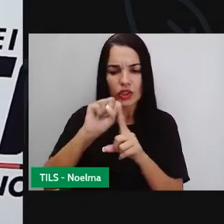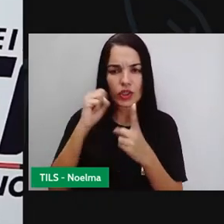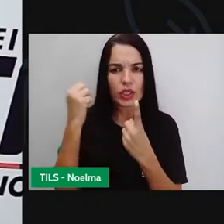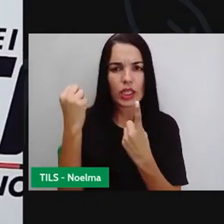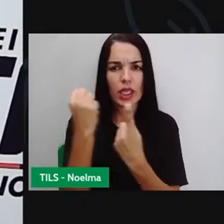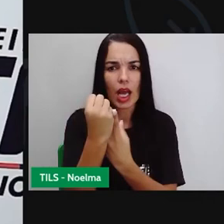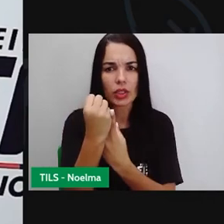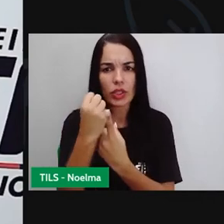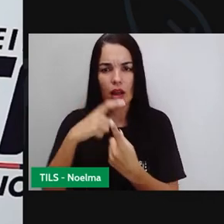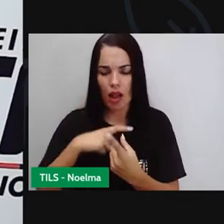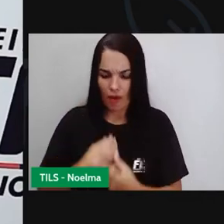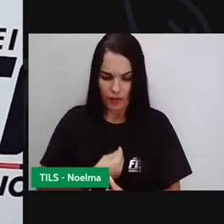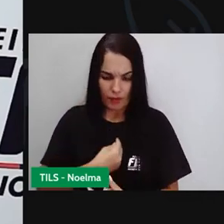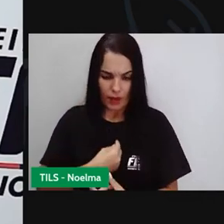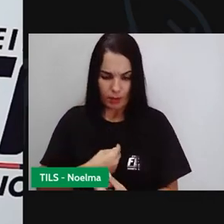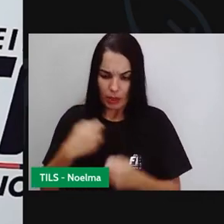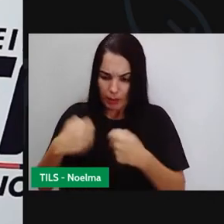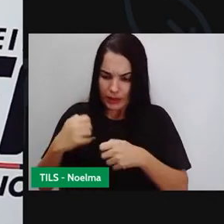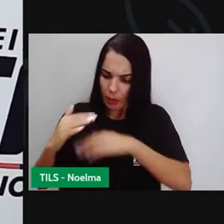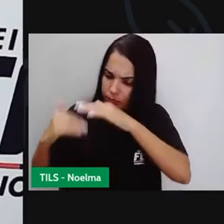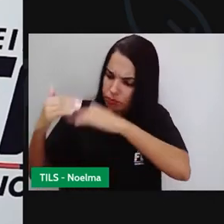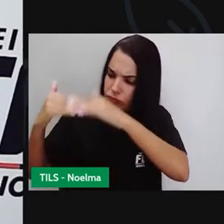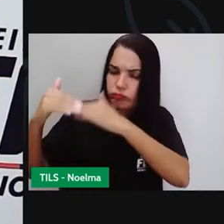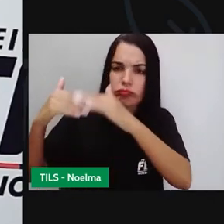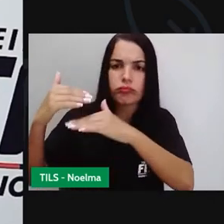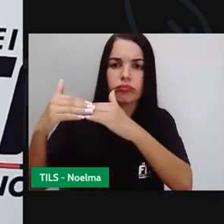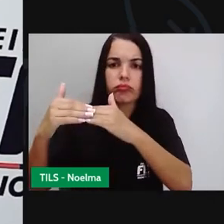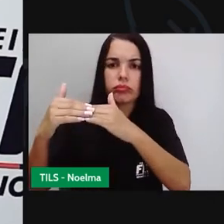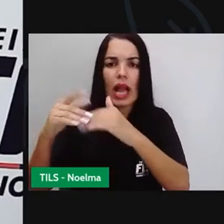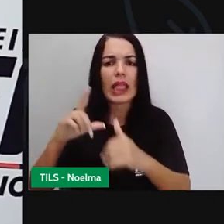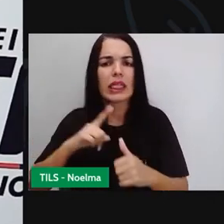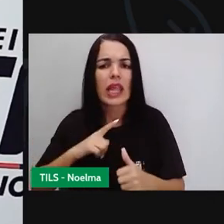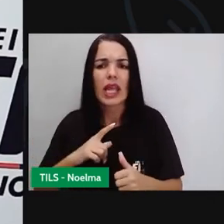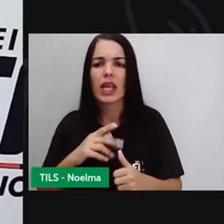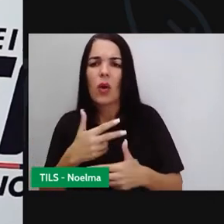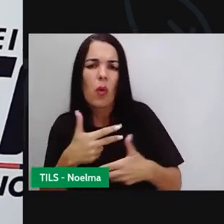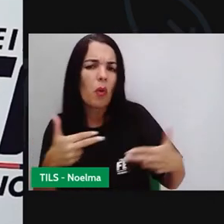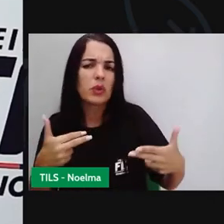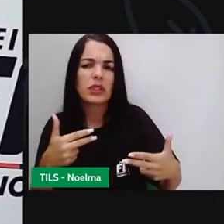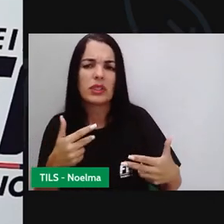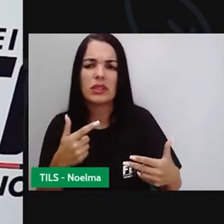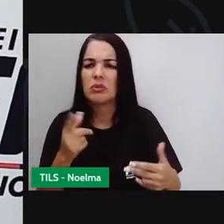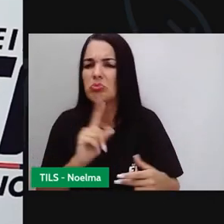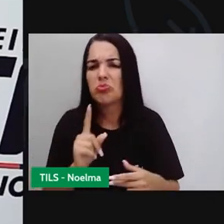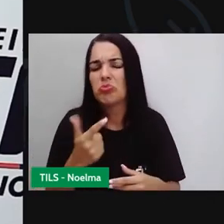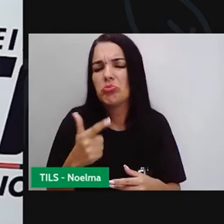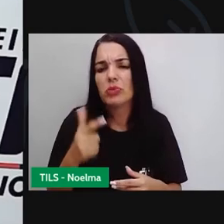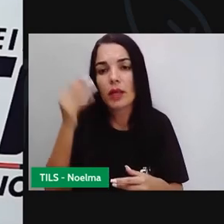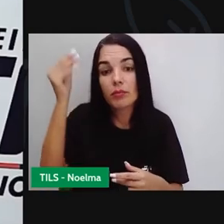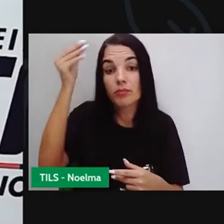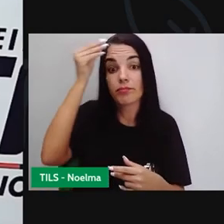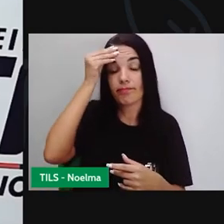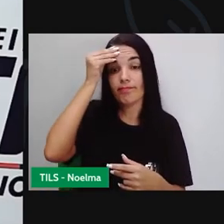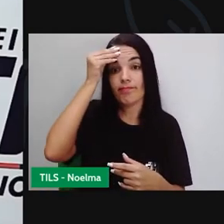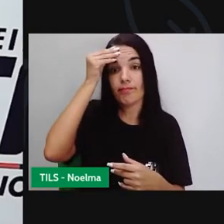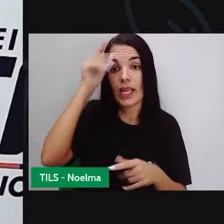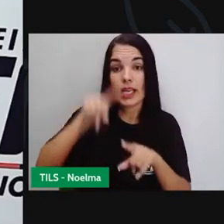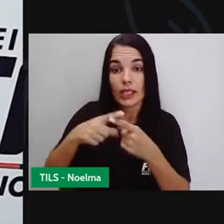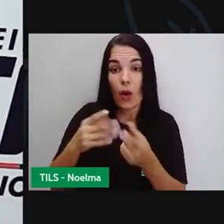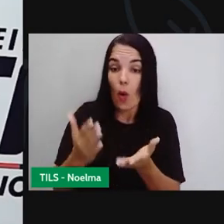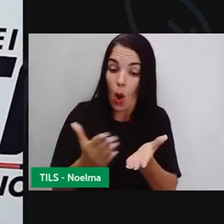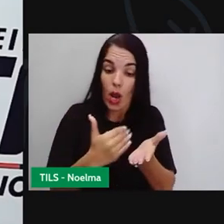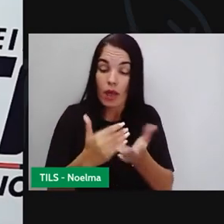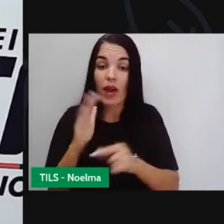Então, há coisas que nós não compreendemos dentro da sociedade, dentro do nosso dia a dia, e há livros que nos ajudam